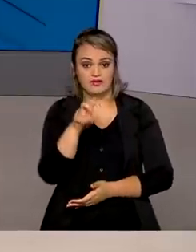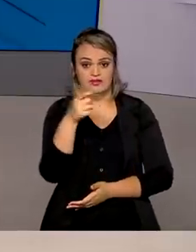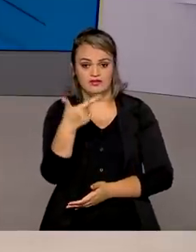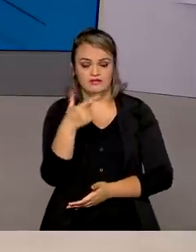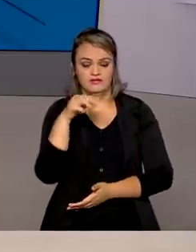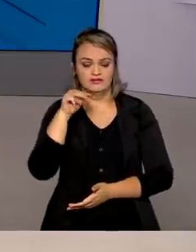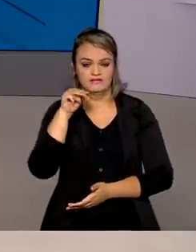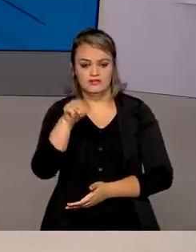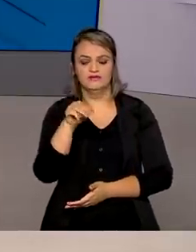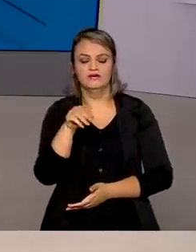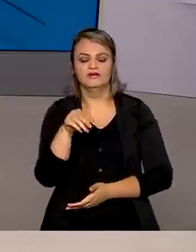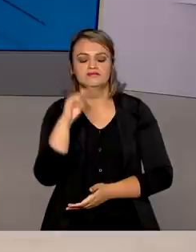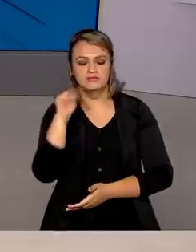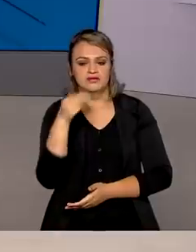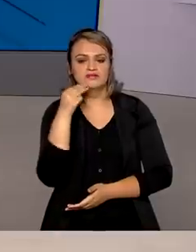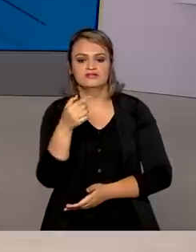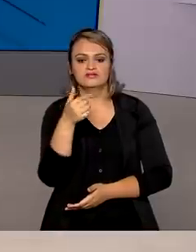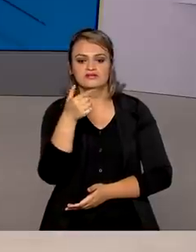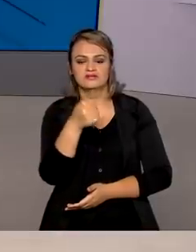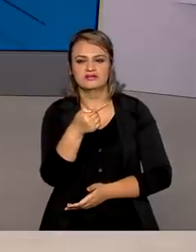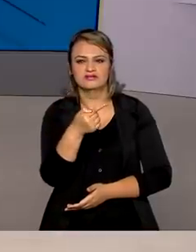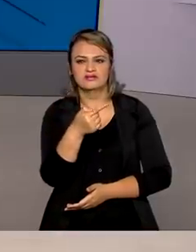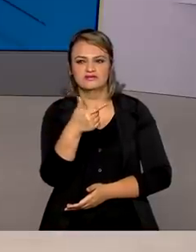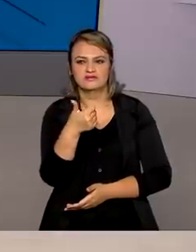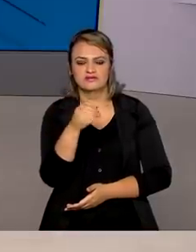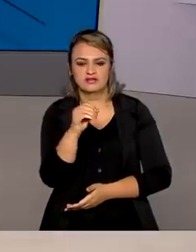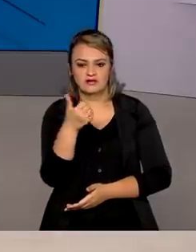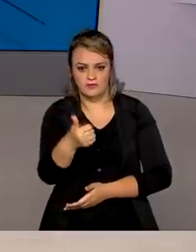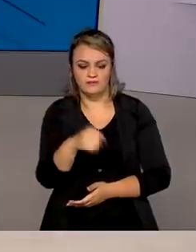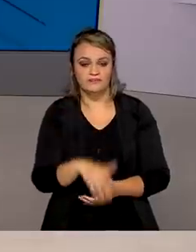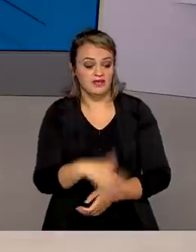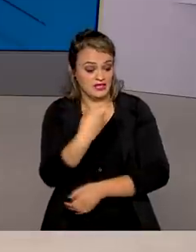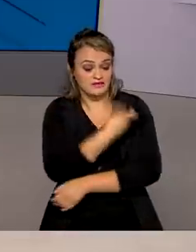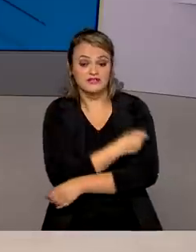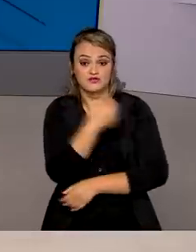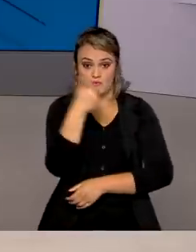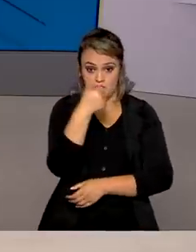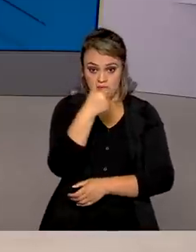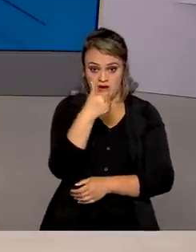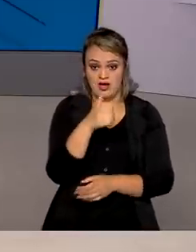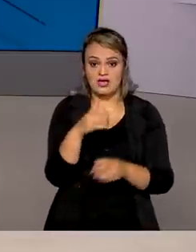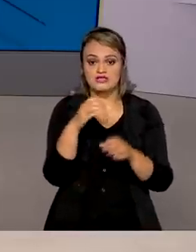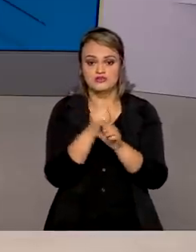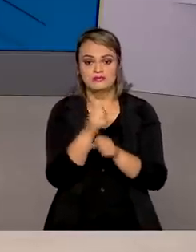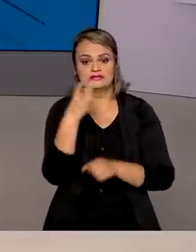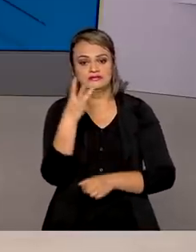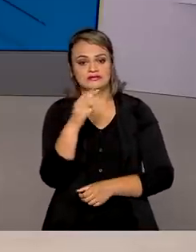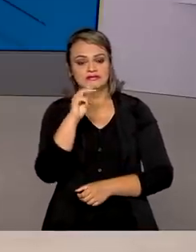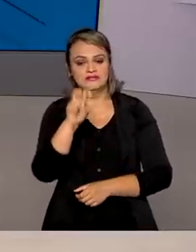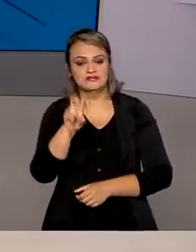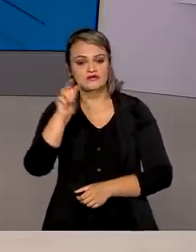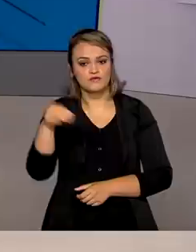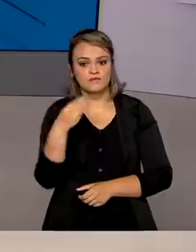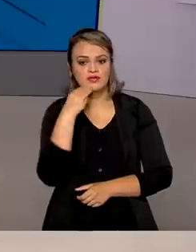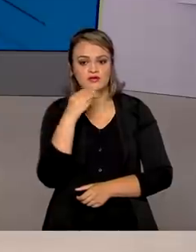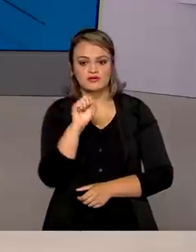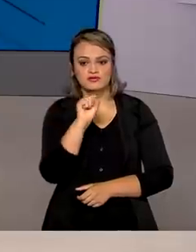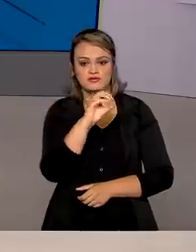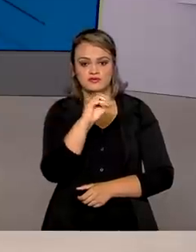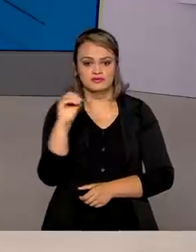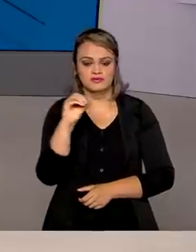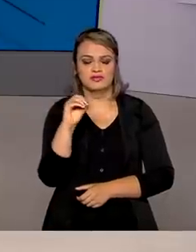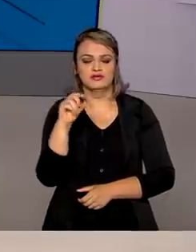771. As pessoas vacinadas com a primeira dose totalizam 35 milhões 801 pessoas,